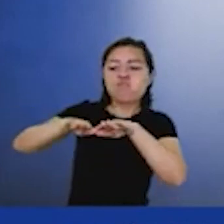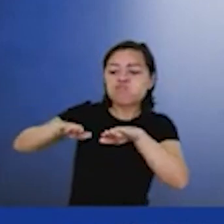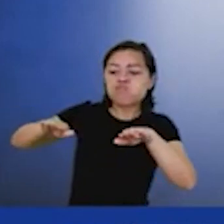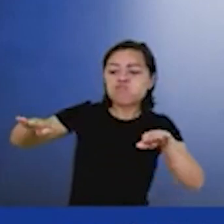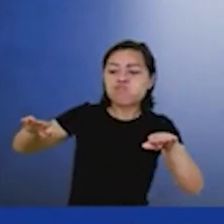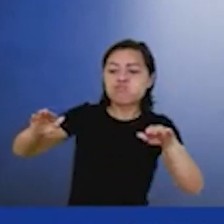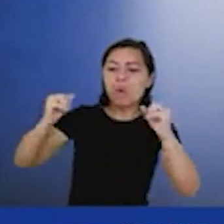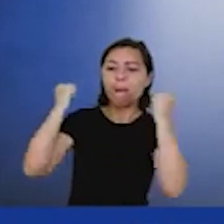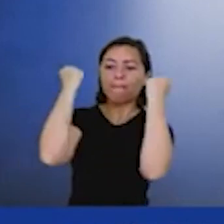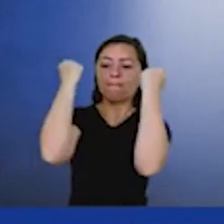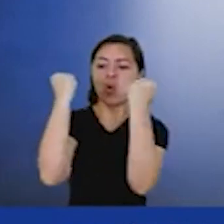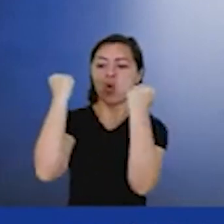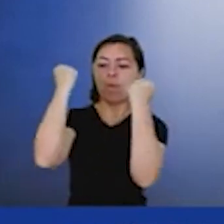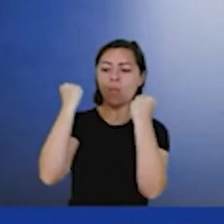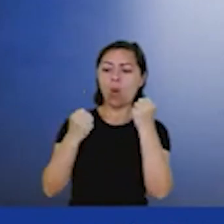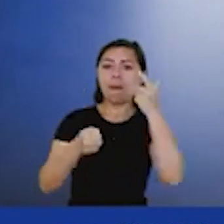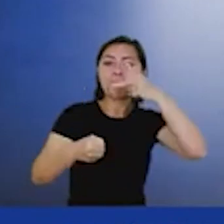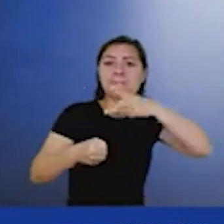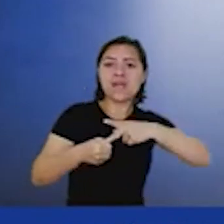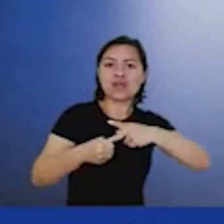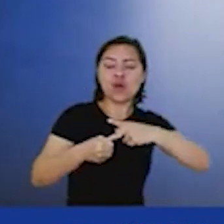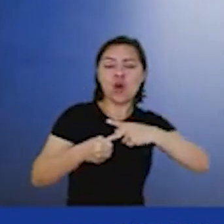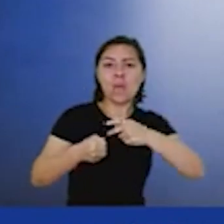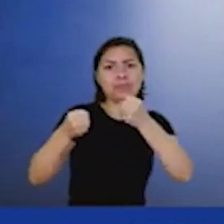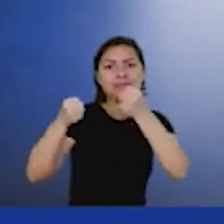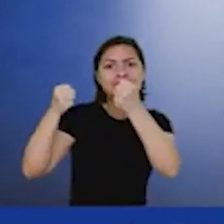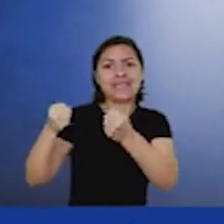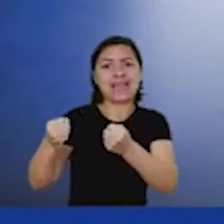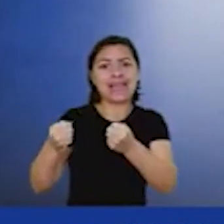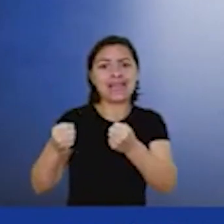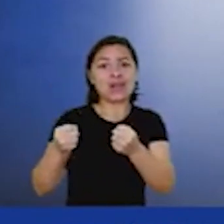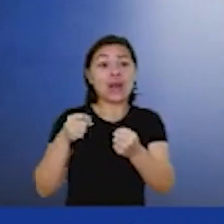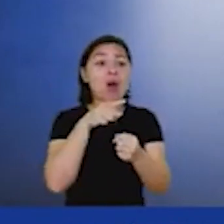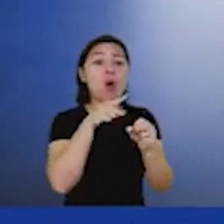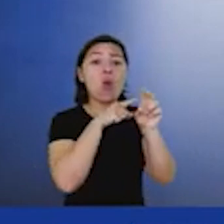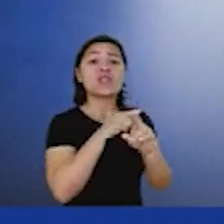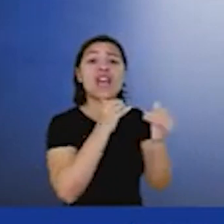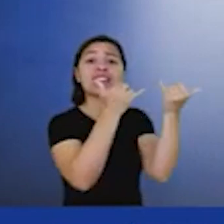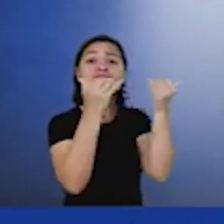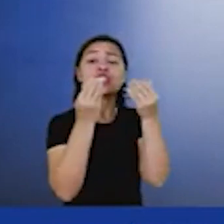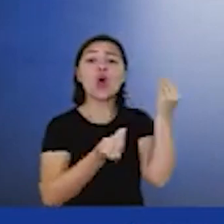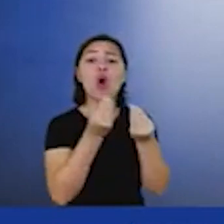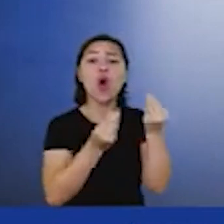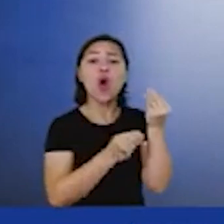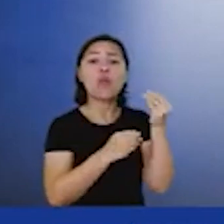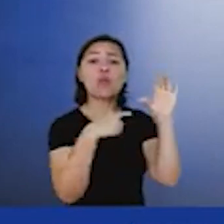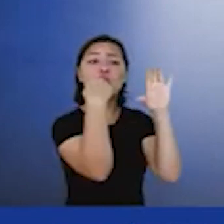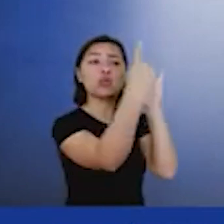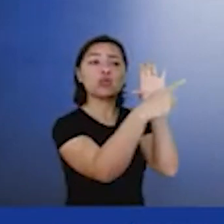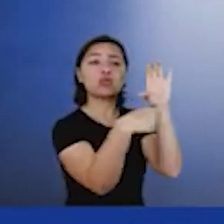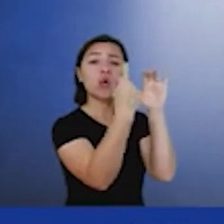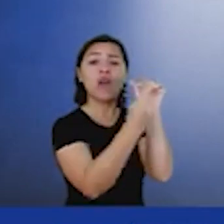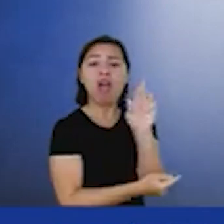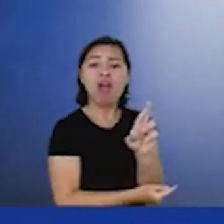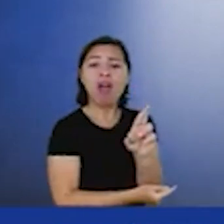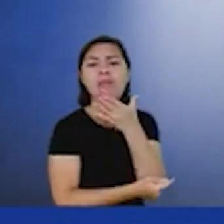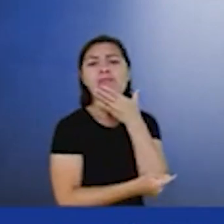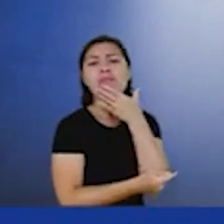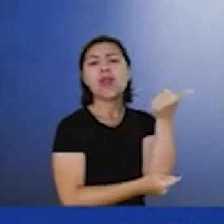já galgou essa seara, já encontrou soluções e já tem muita informação